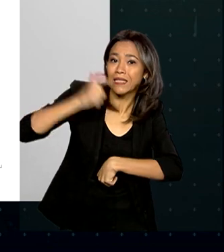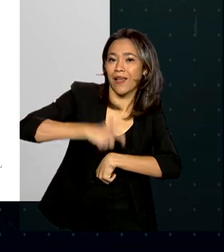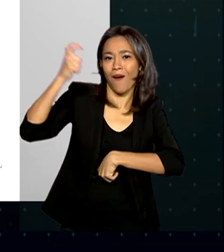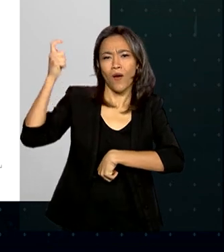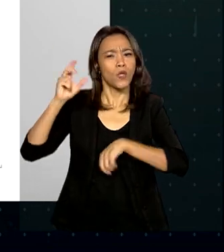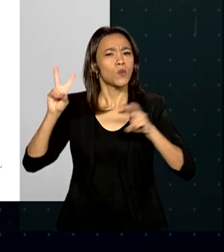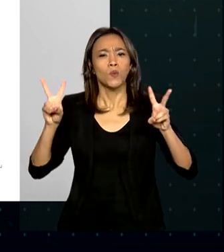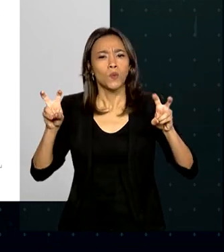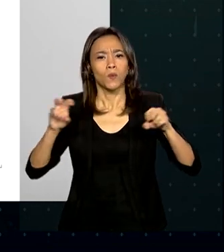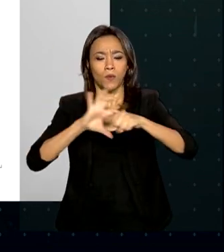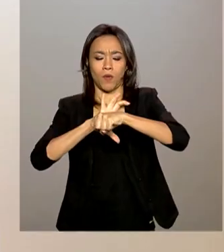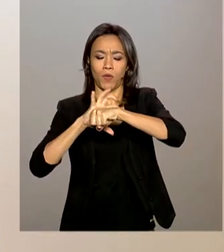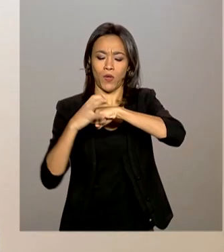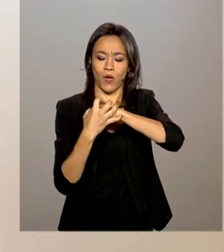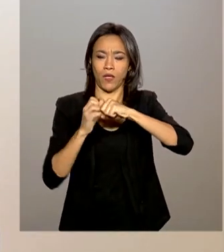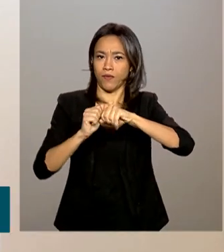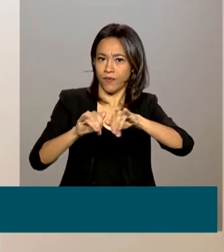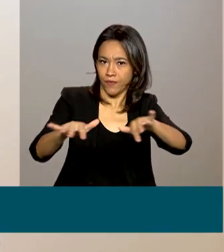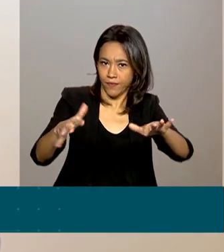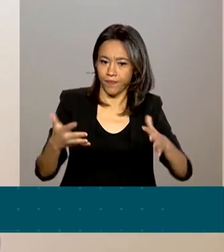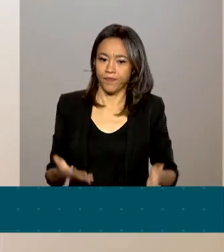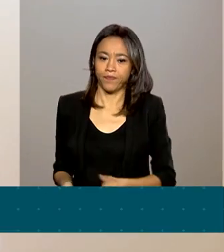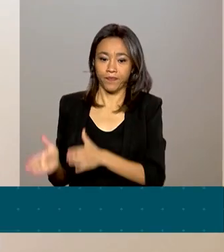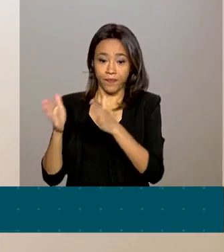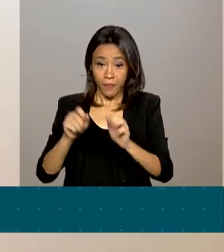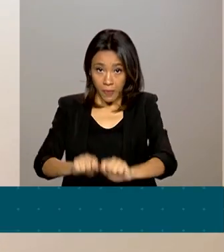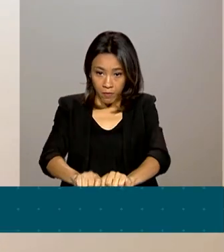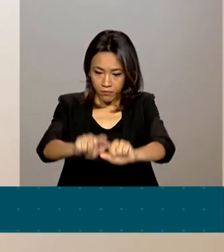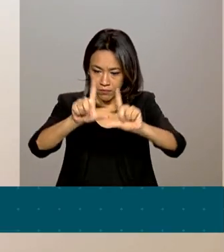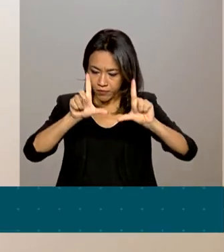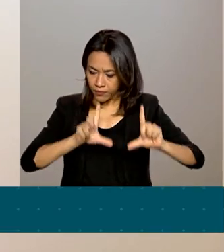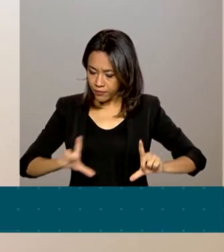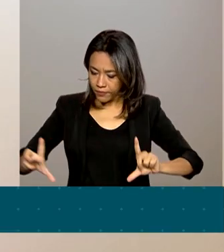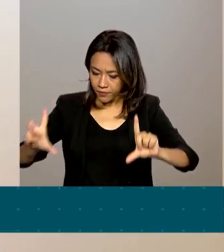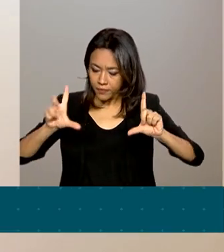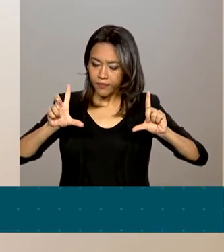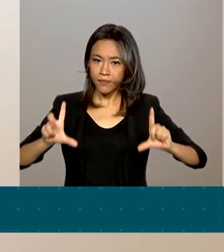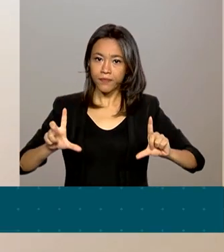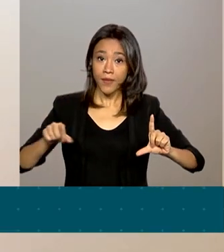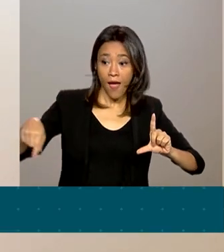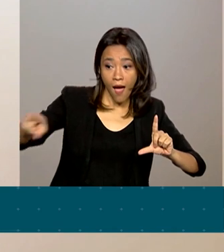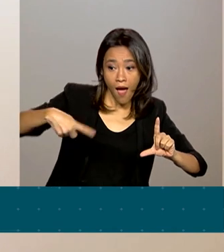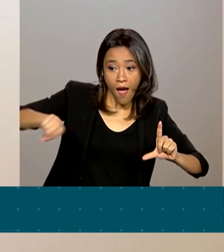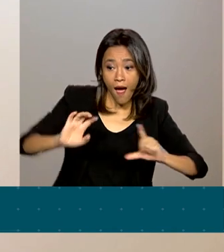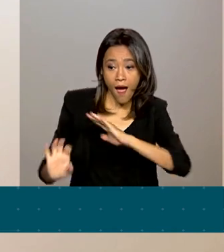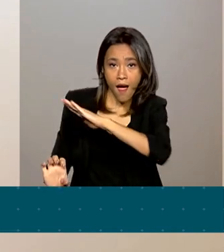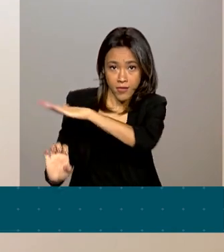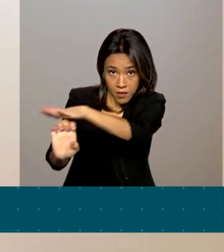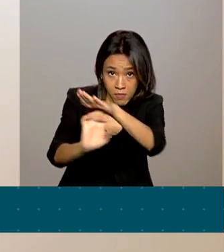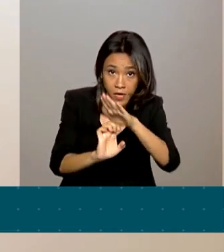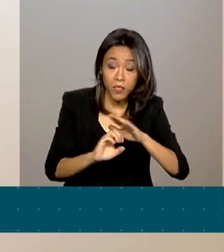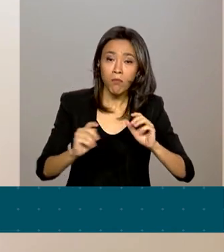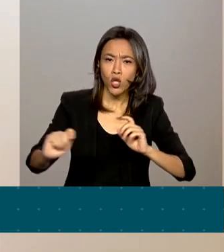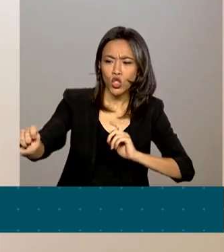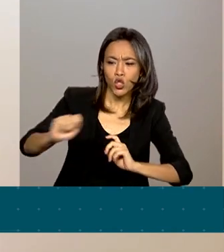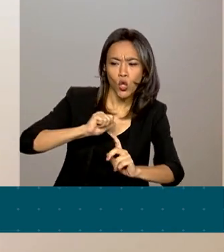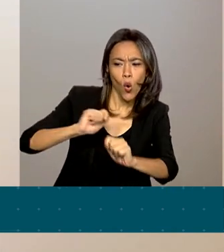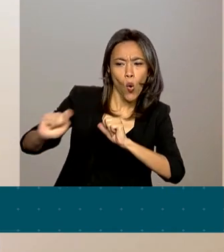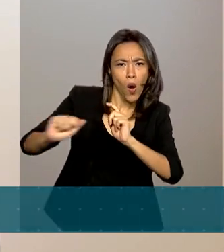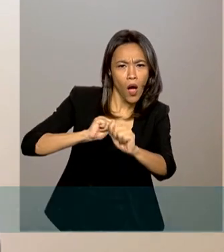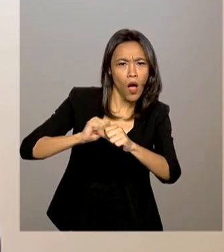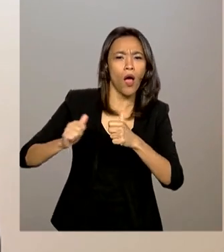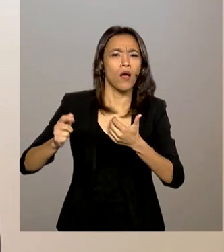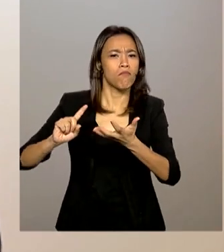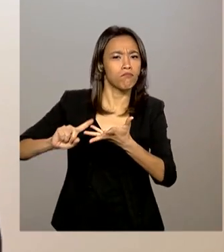sobre o coronavírus. Por meio dessa plataforma, as empresas poderão doar bens e serviços para auxiliar os governos do combate à